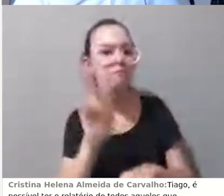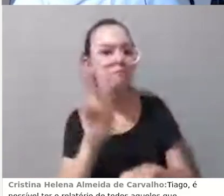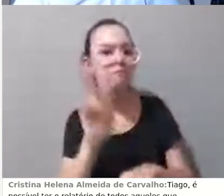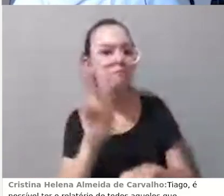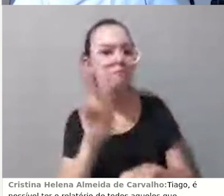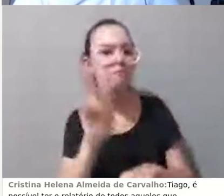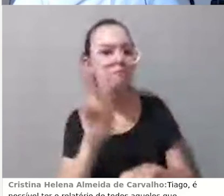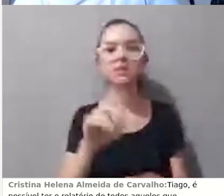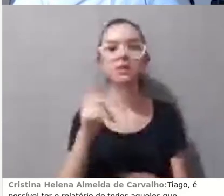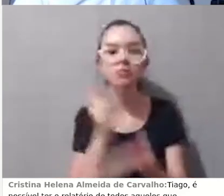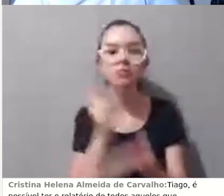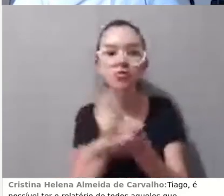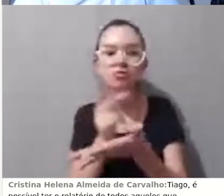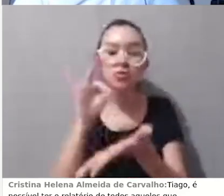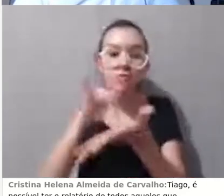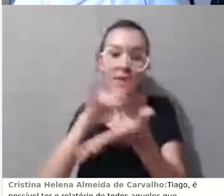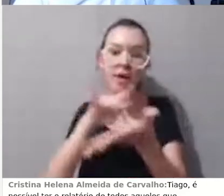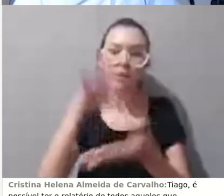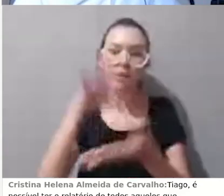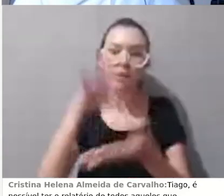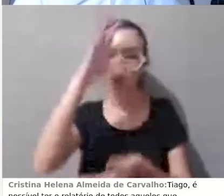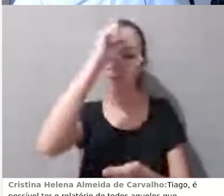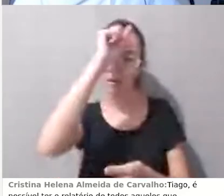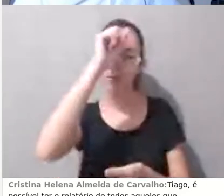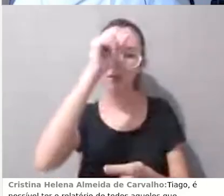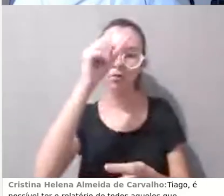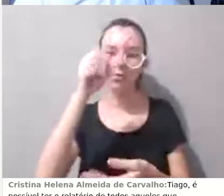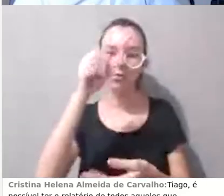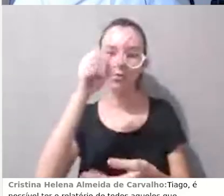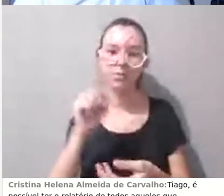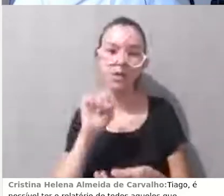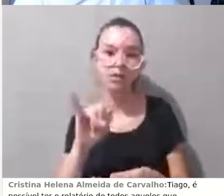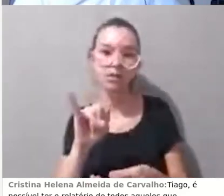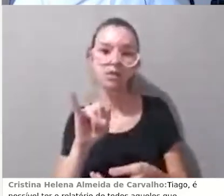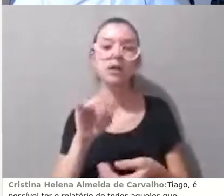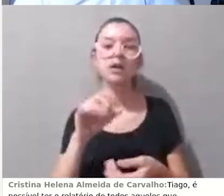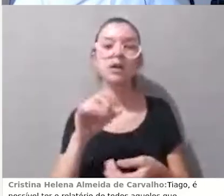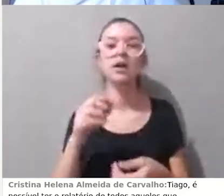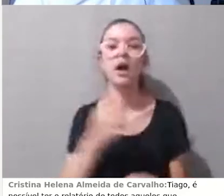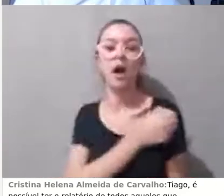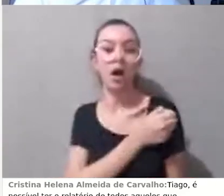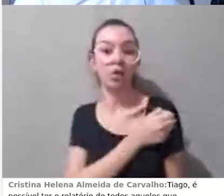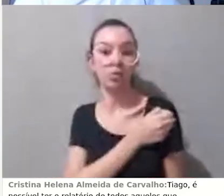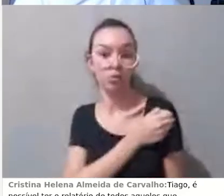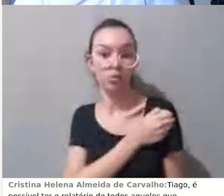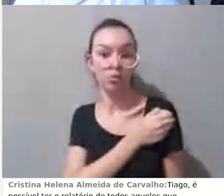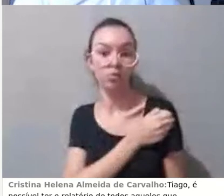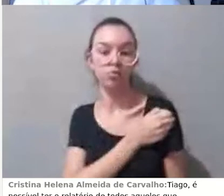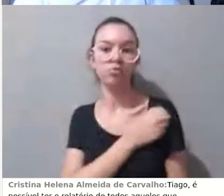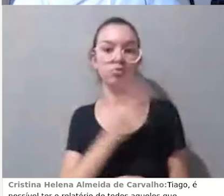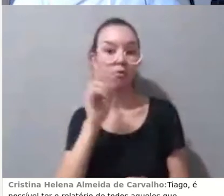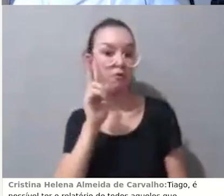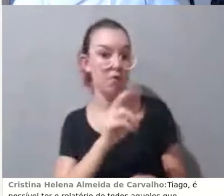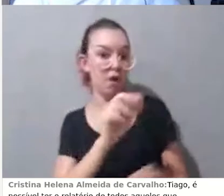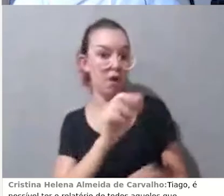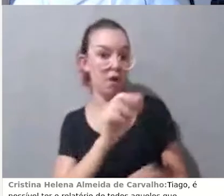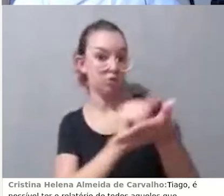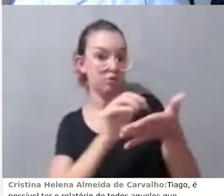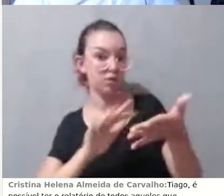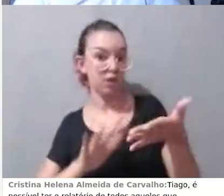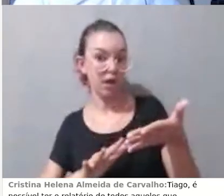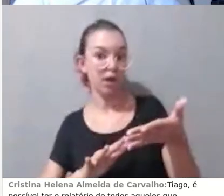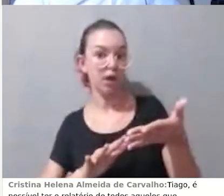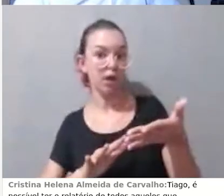quando eles entram no ambiente, o que eles mais visualizam, por exemplo, se vocês colocam uma atividade interessante, que tem uma